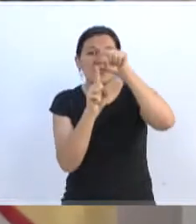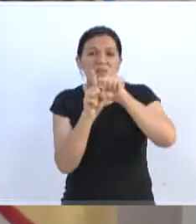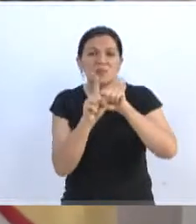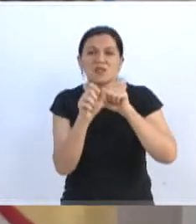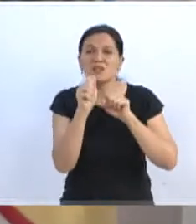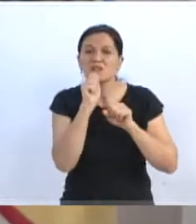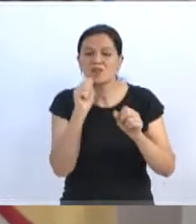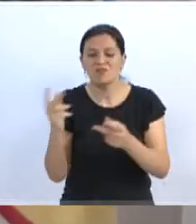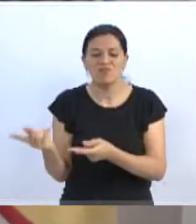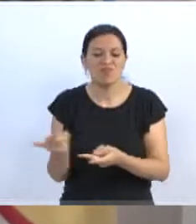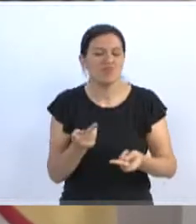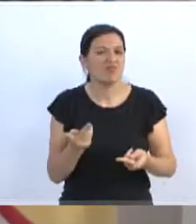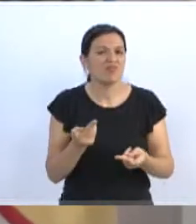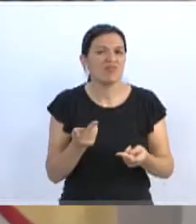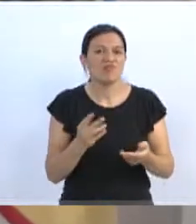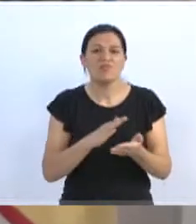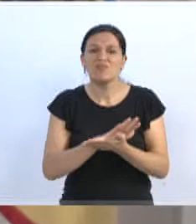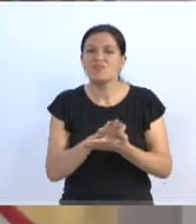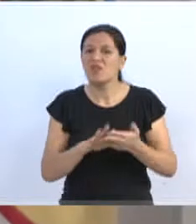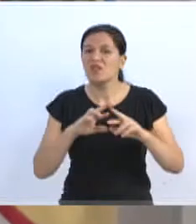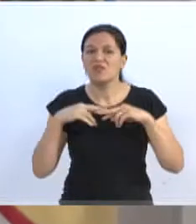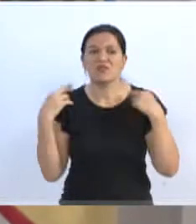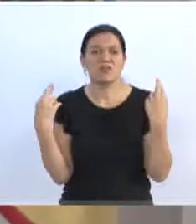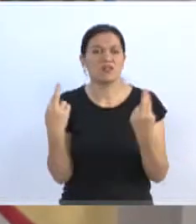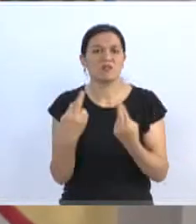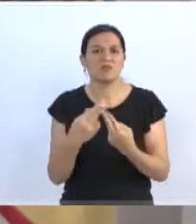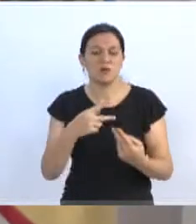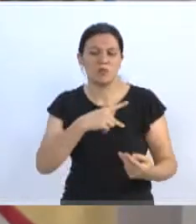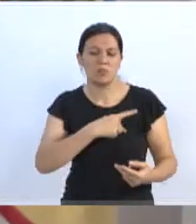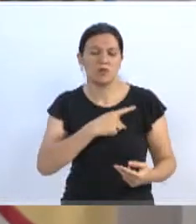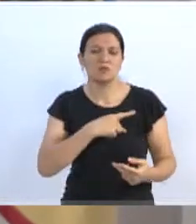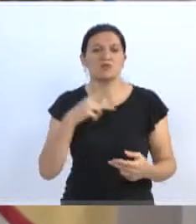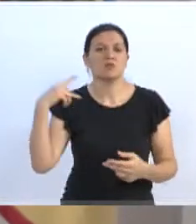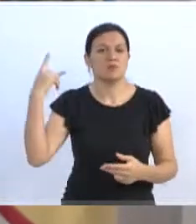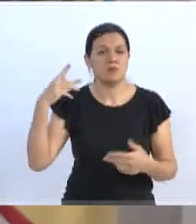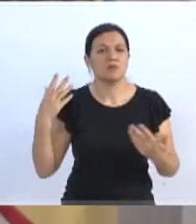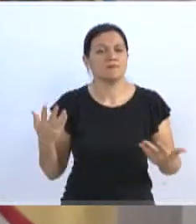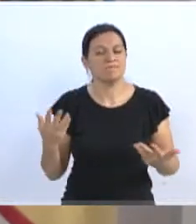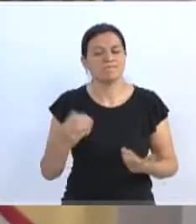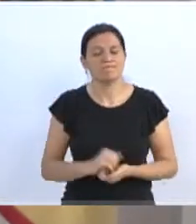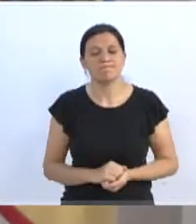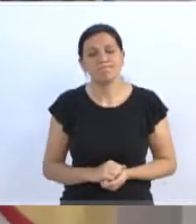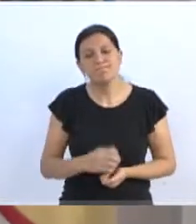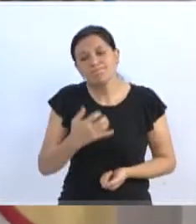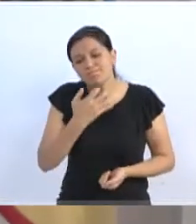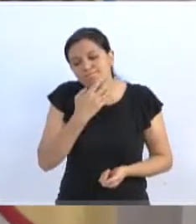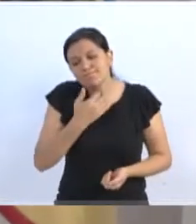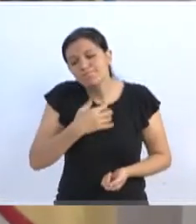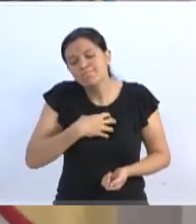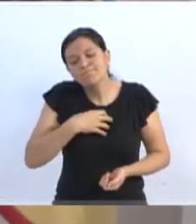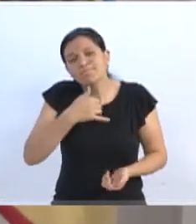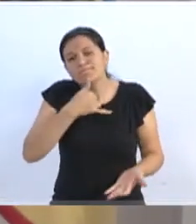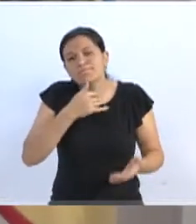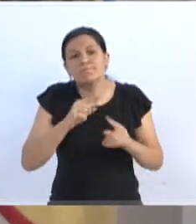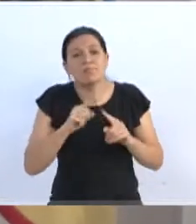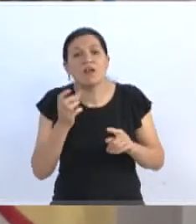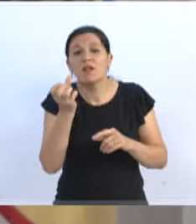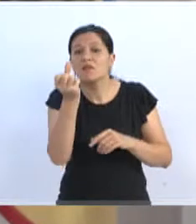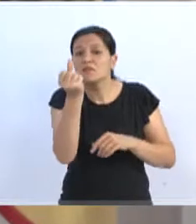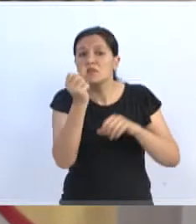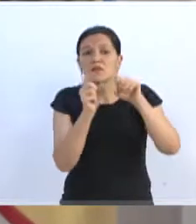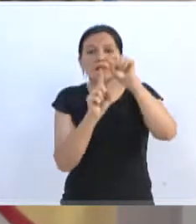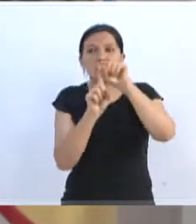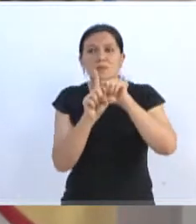para a questão das reuniões do meu partido político. Exatamente. É até um pouco constrangedor, mas eu estou seis meses sem ser